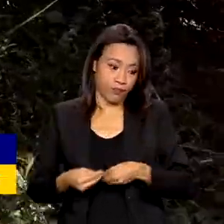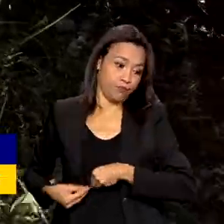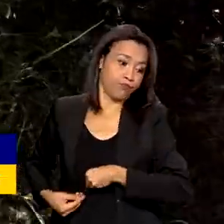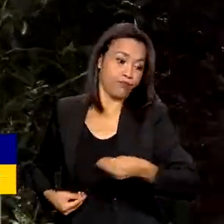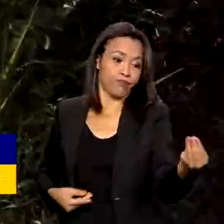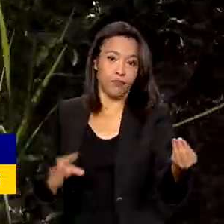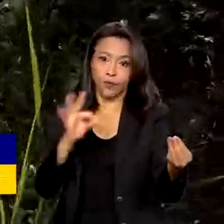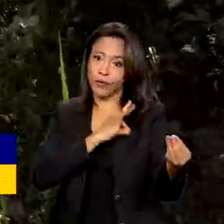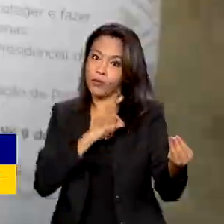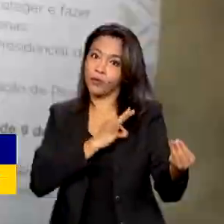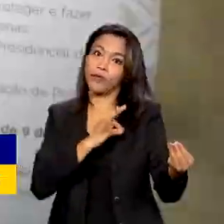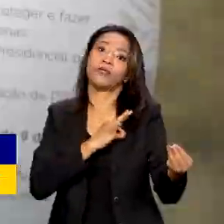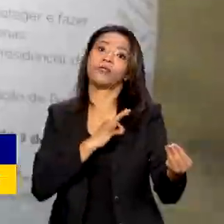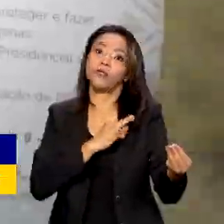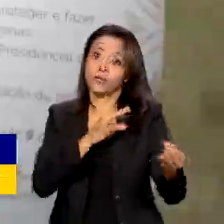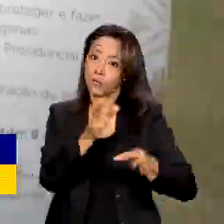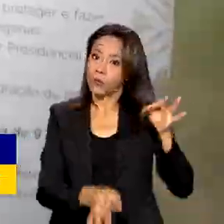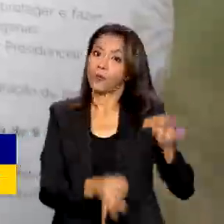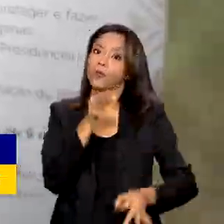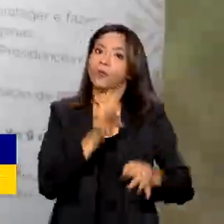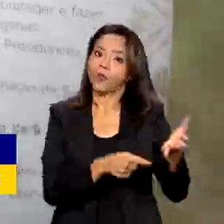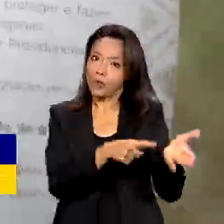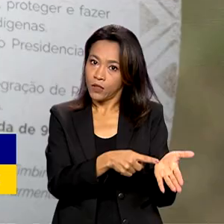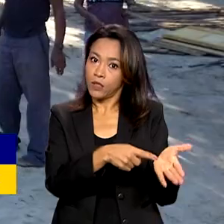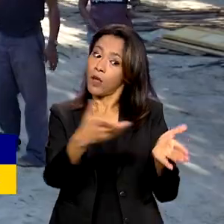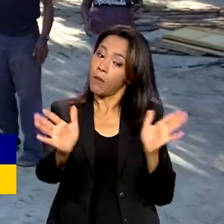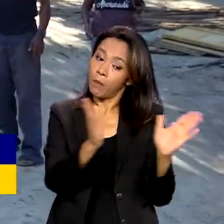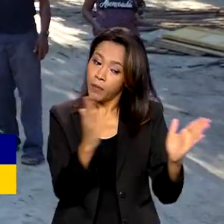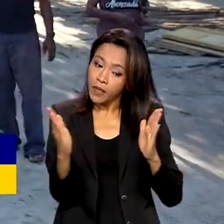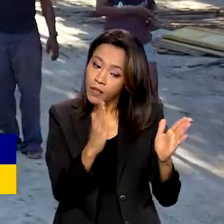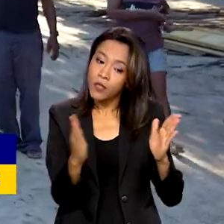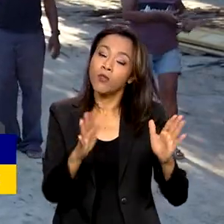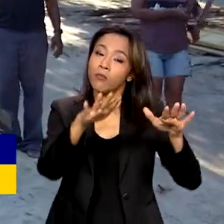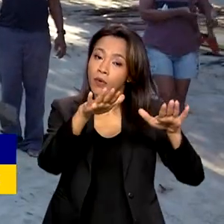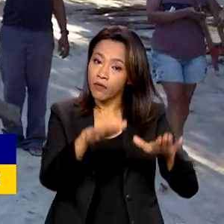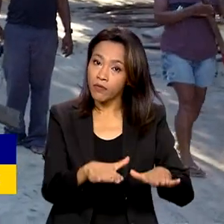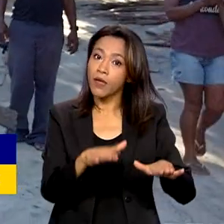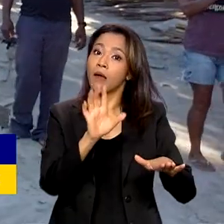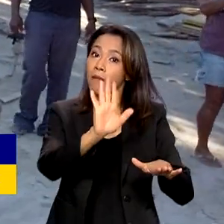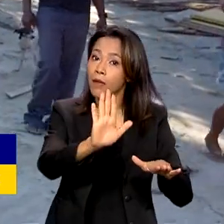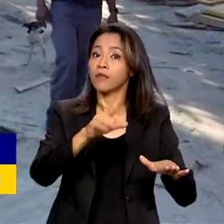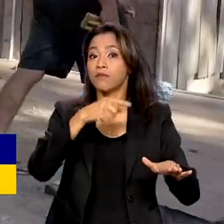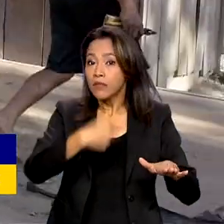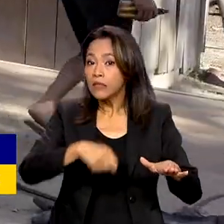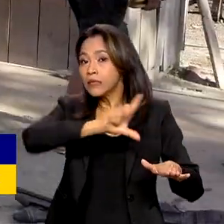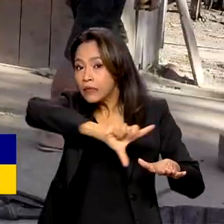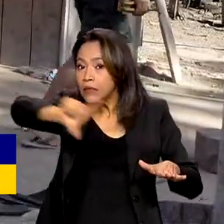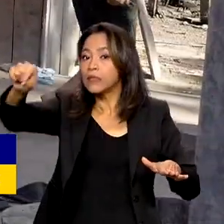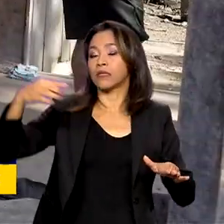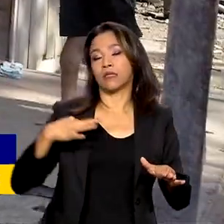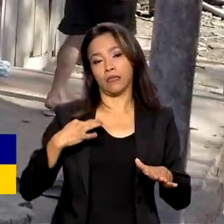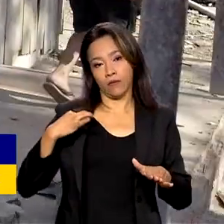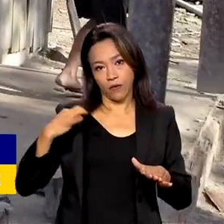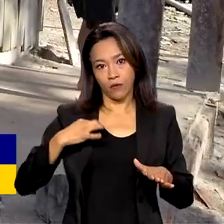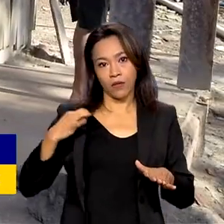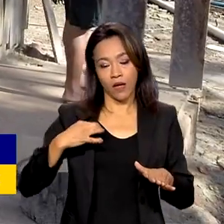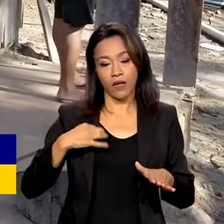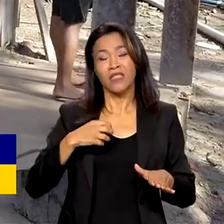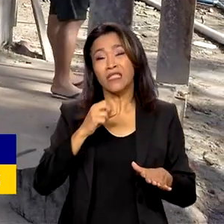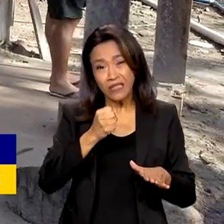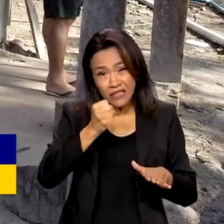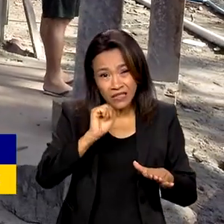oficiais de justiça e recebendo mais um tempo para deixar a terra voluntariamente. Apenas se ainda